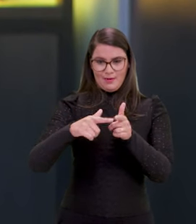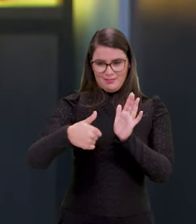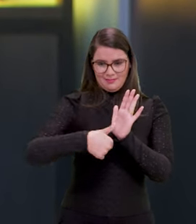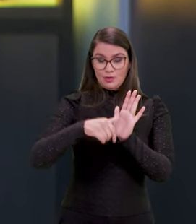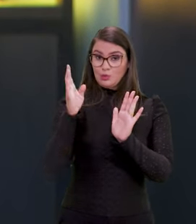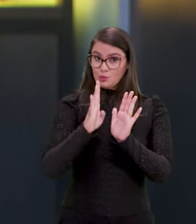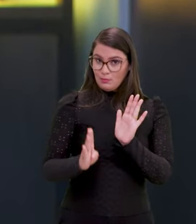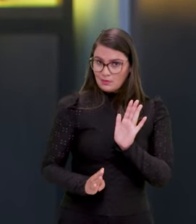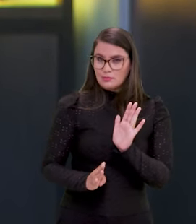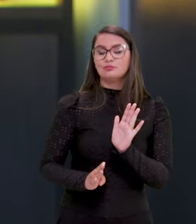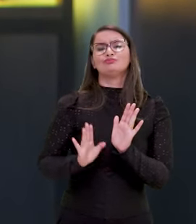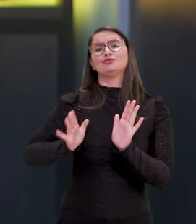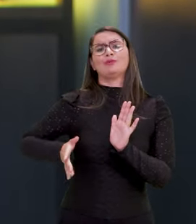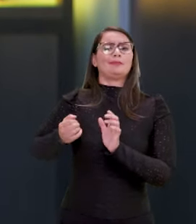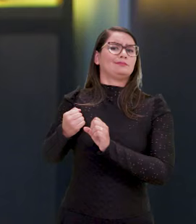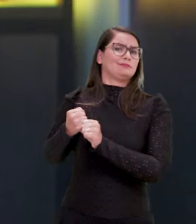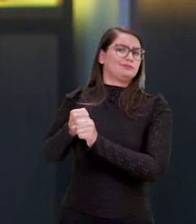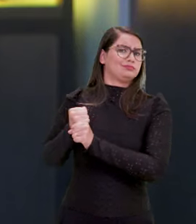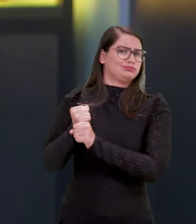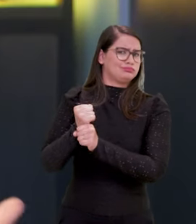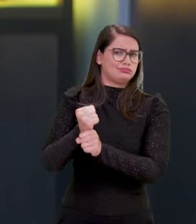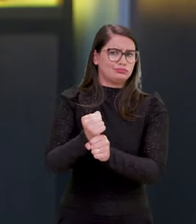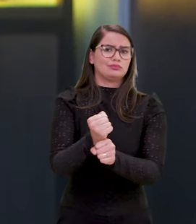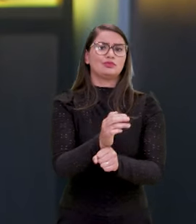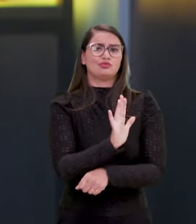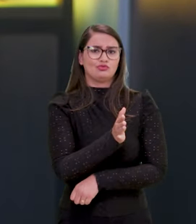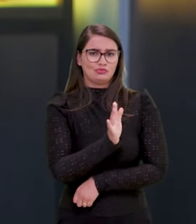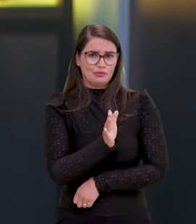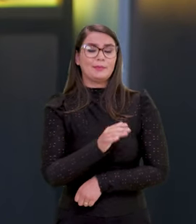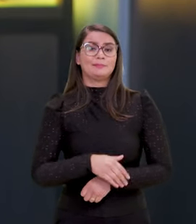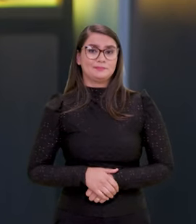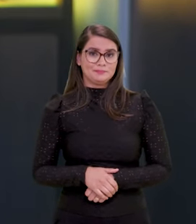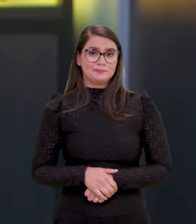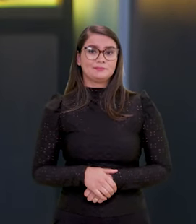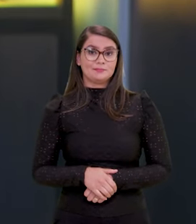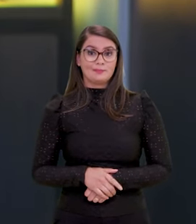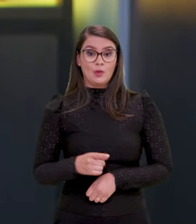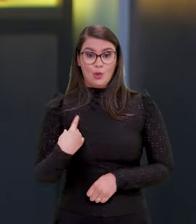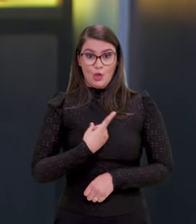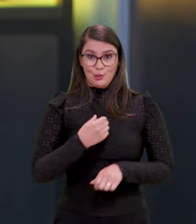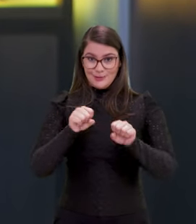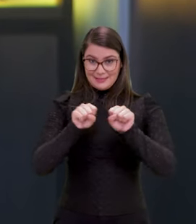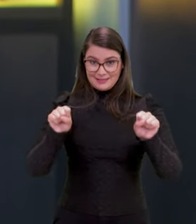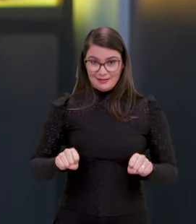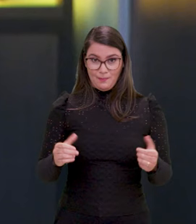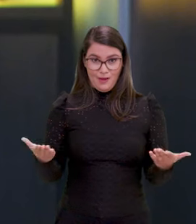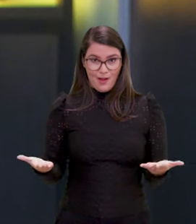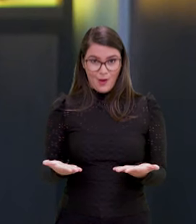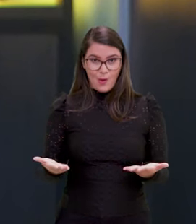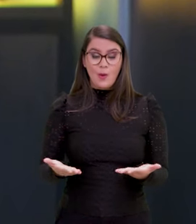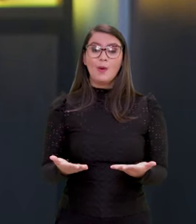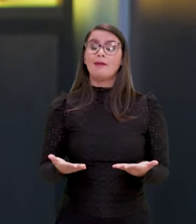identidade no Brasil é um problema que já tem décadas que procura ser endereçado, né? No nosso sistema, nós podemos